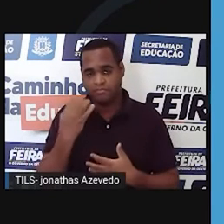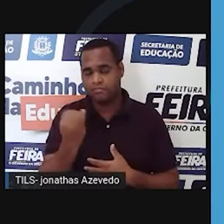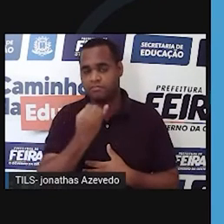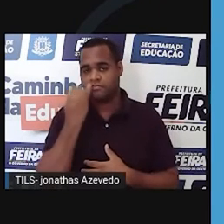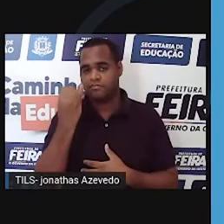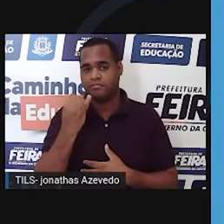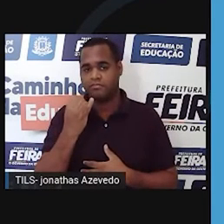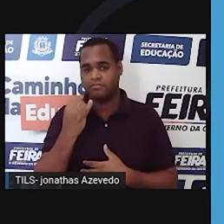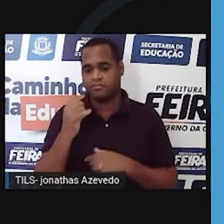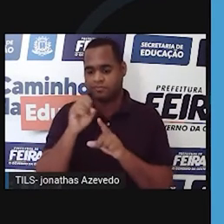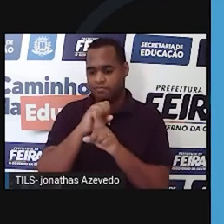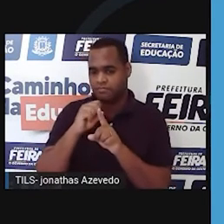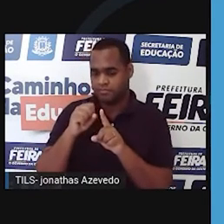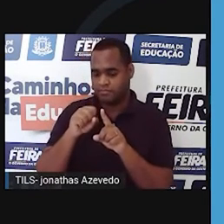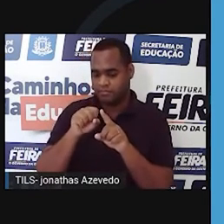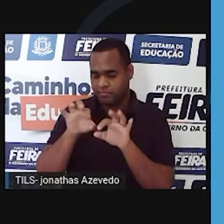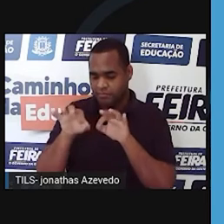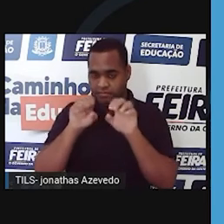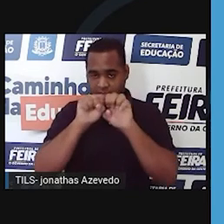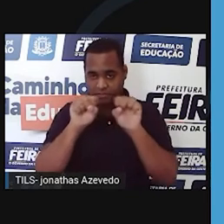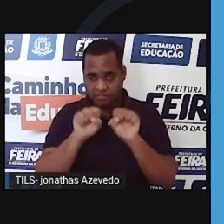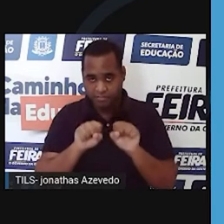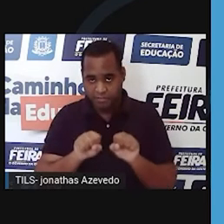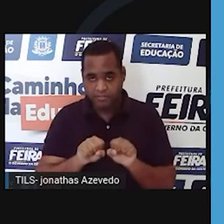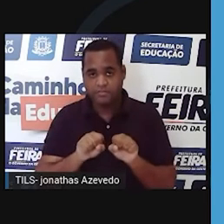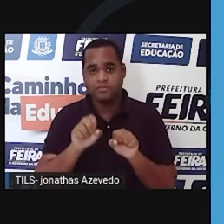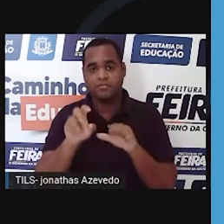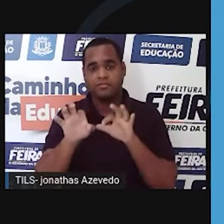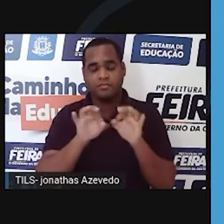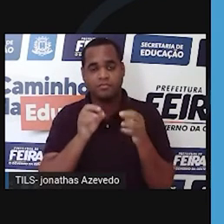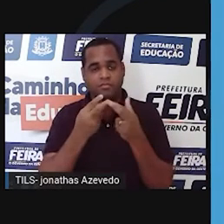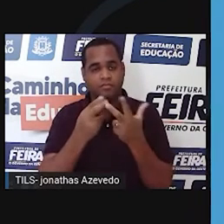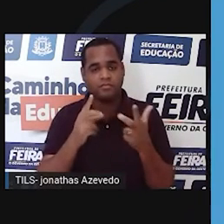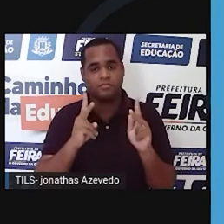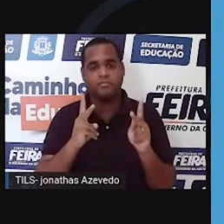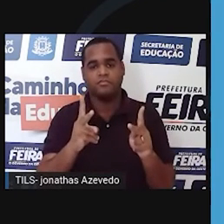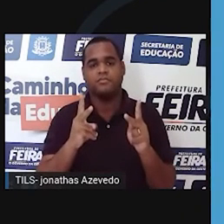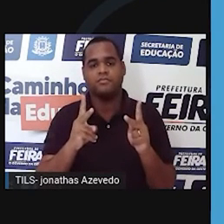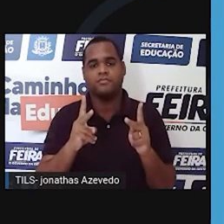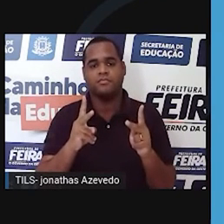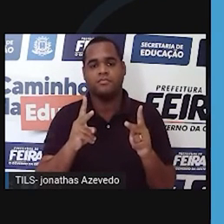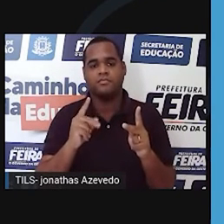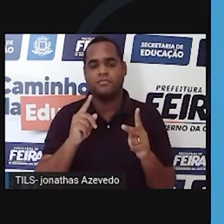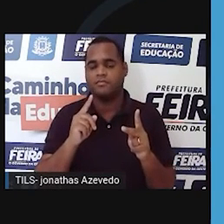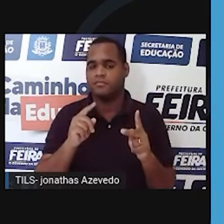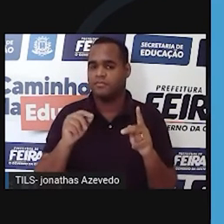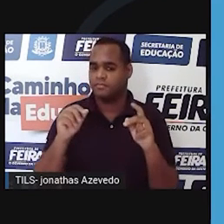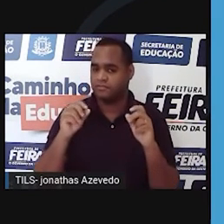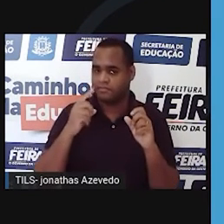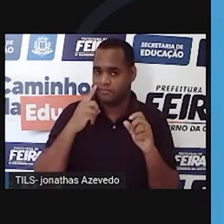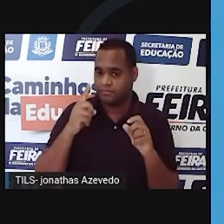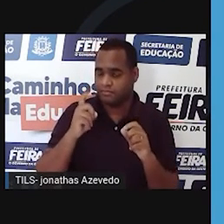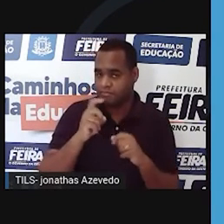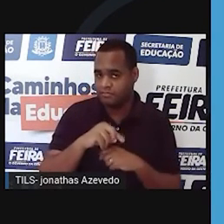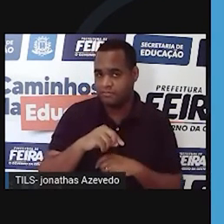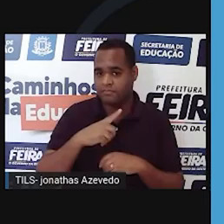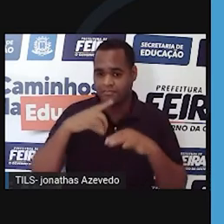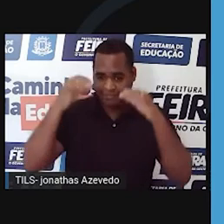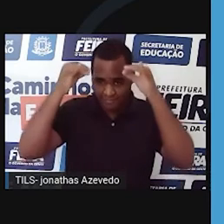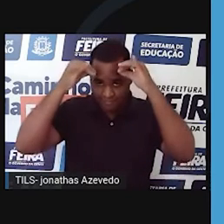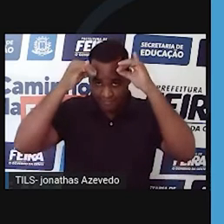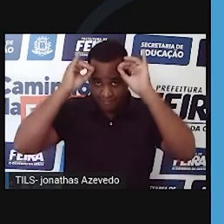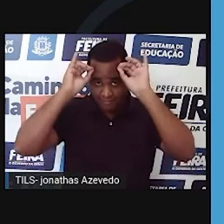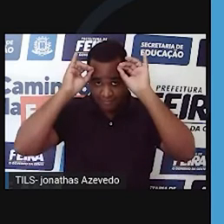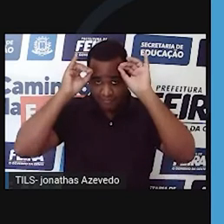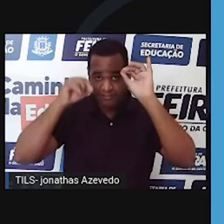Então, num sistema de pecuária com queimas muito frequentes, com sobrecarga de gado, em que o gado vai